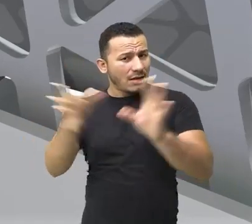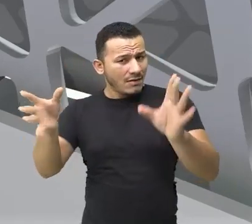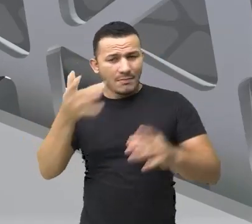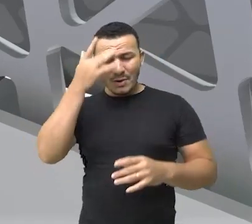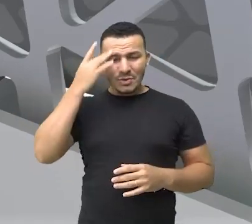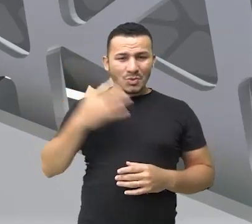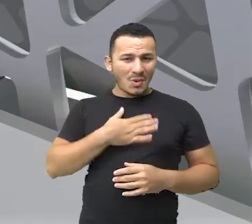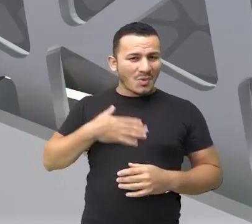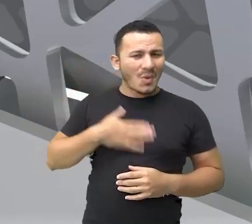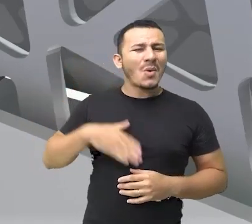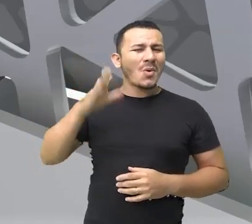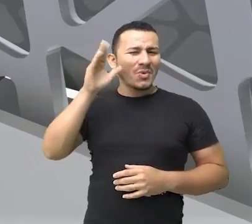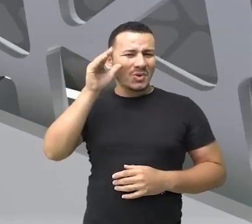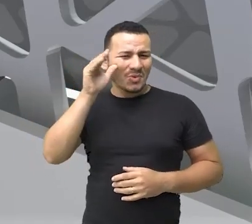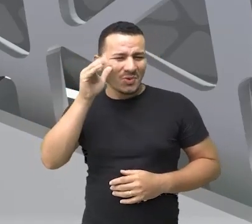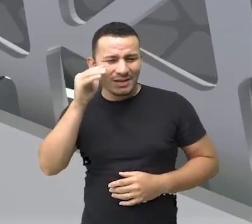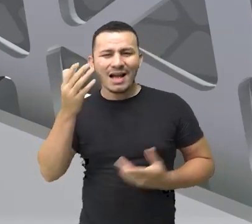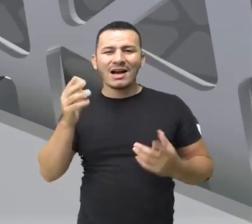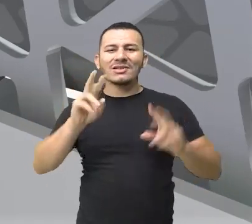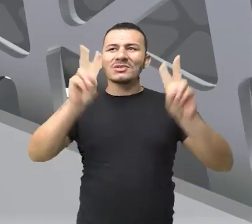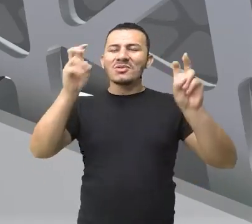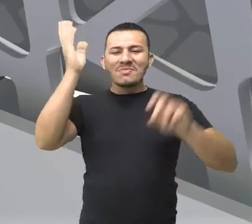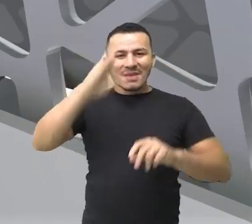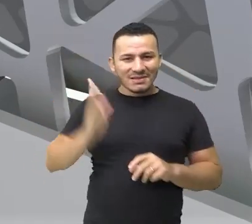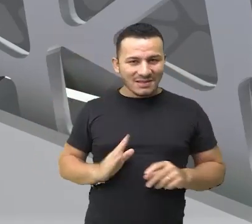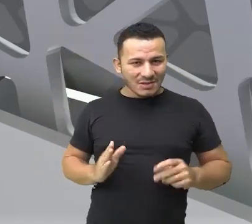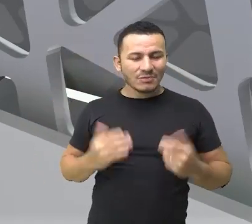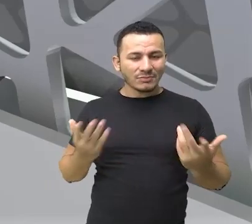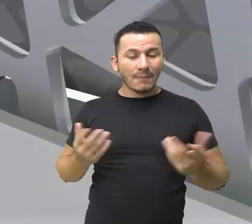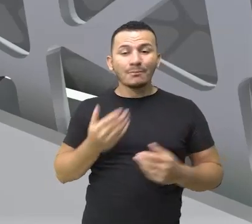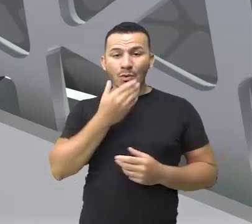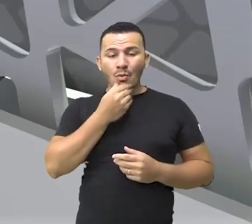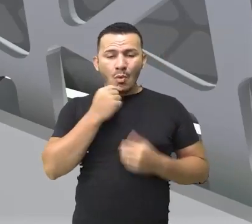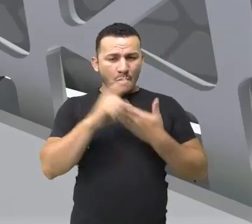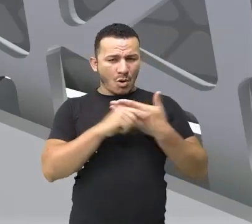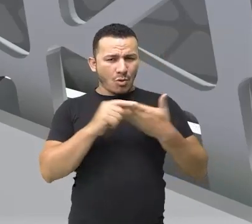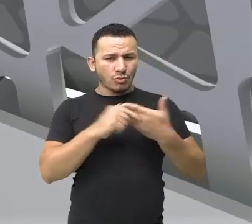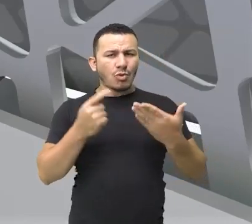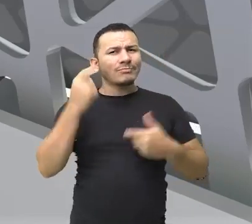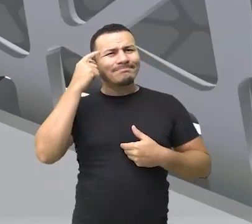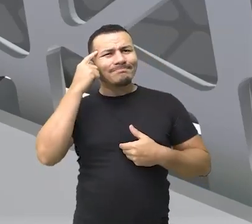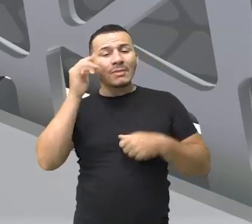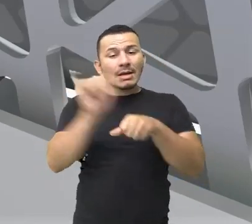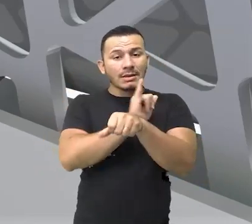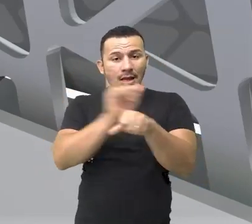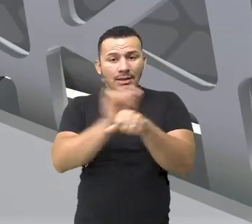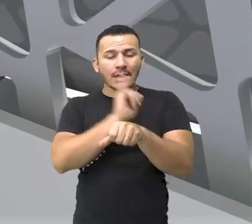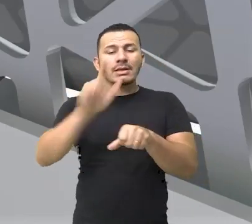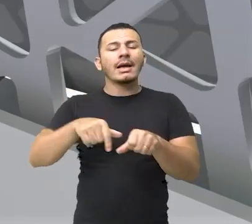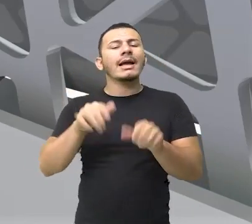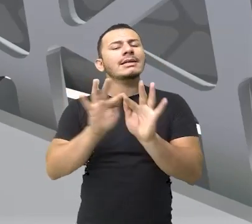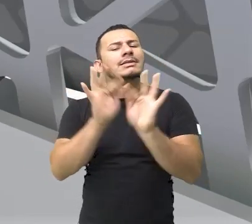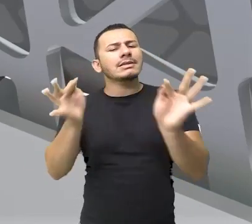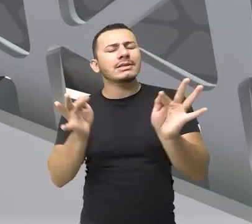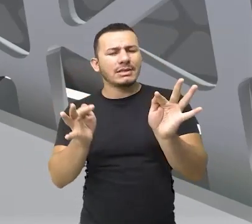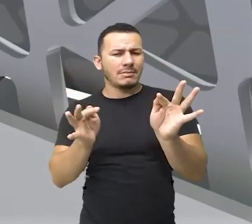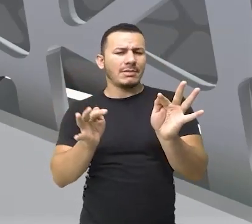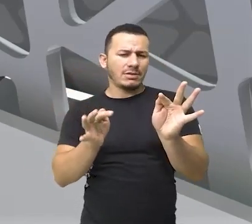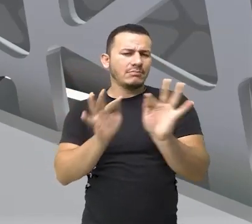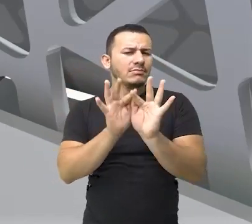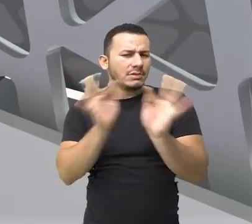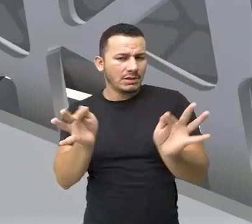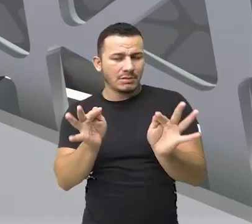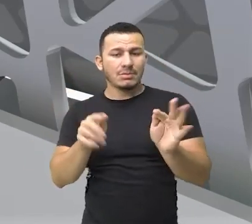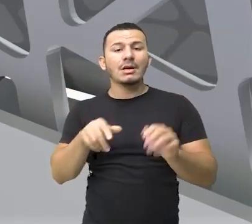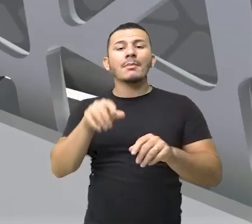curiosas, que gostam de saber de história do Brasil. E percebam que ele procurou uma linguagem mais simples e objetiva que proporcionasse, ou seja,